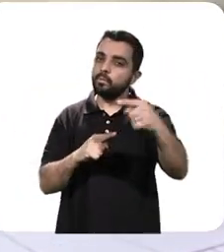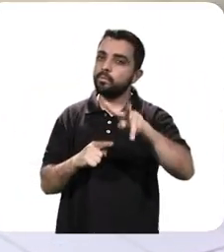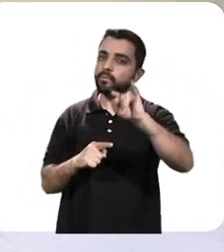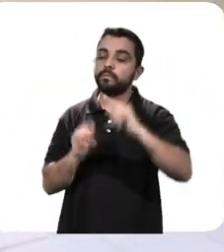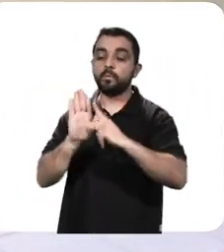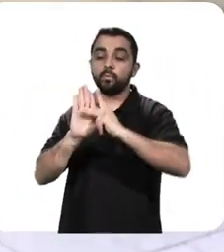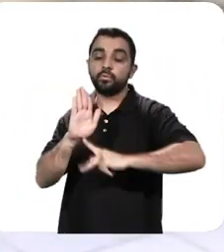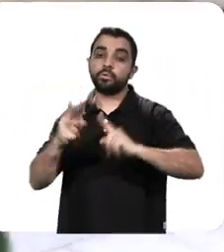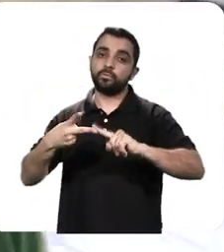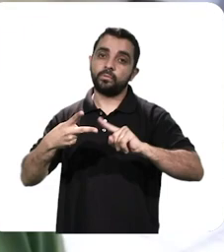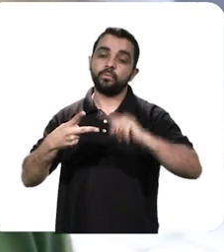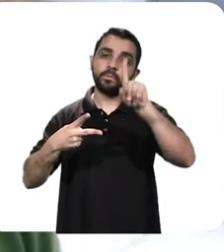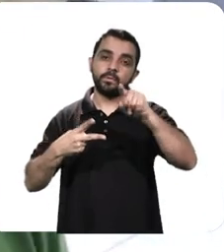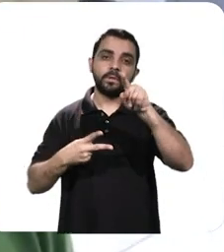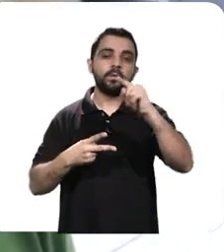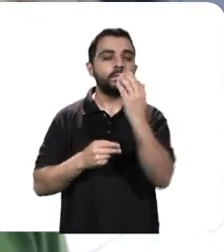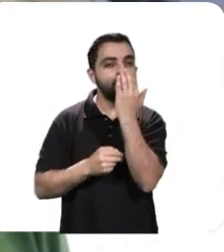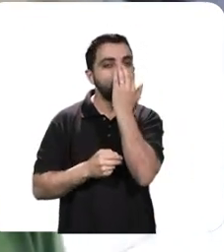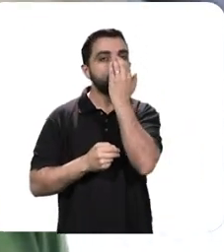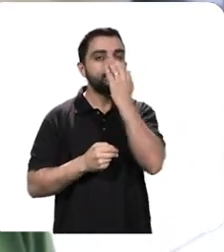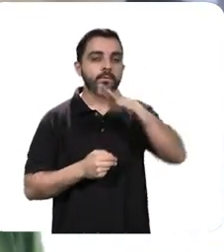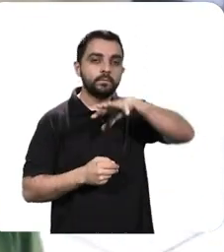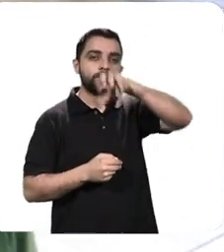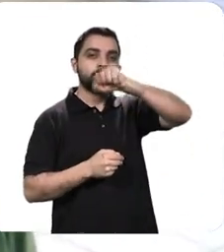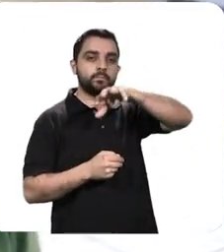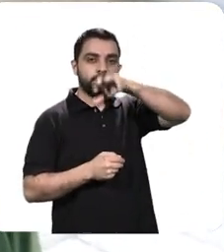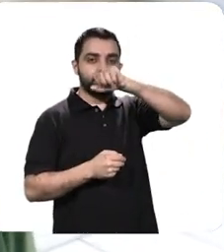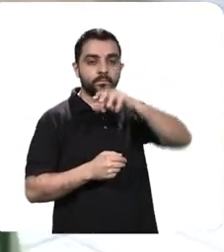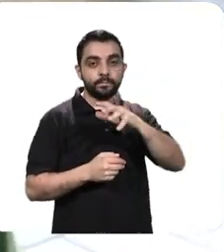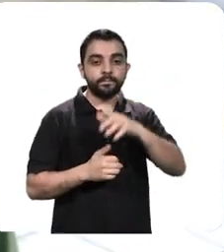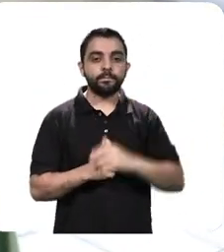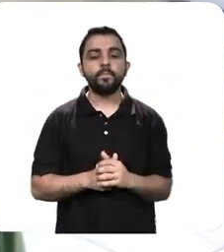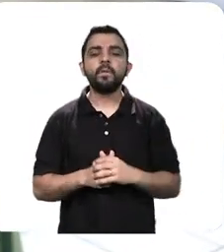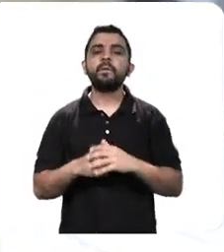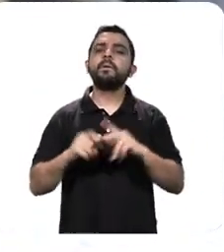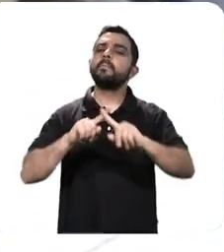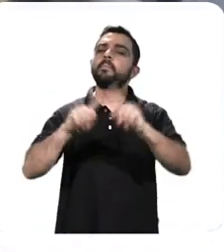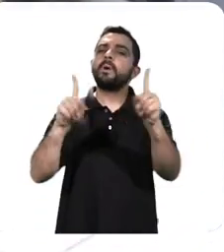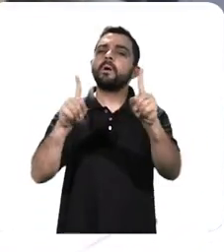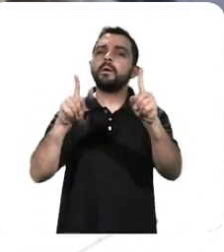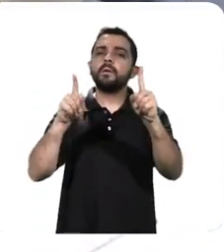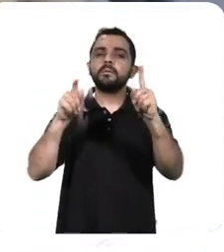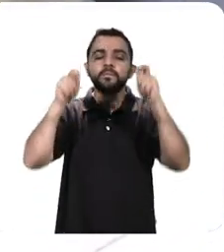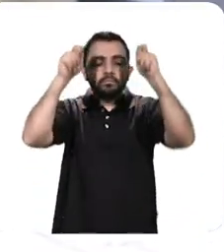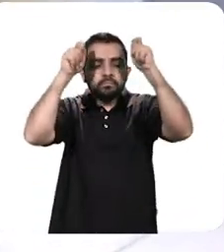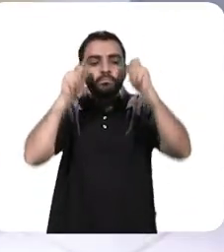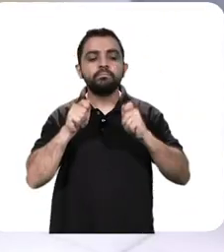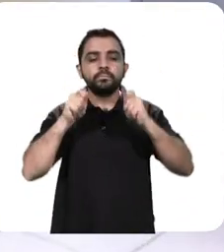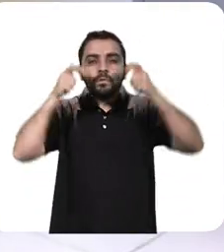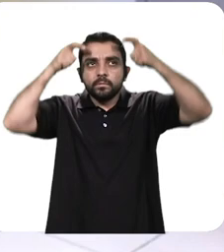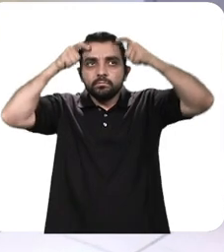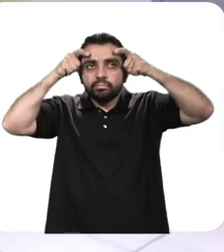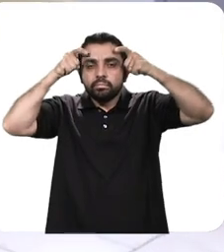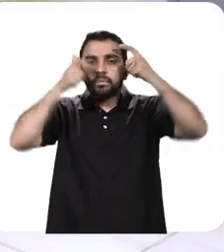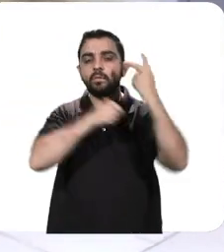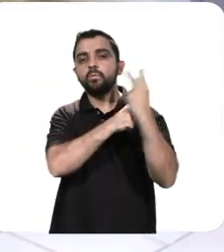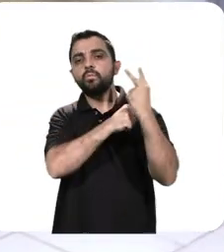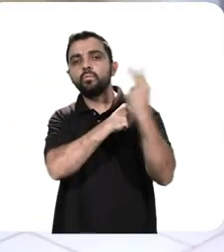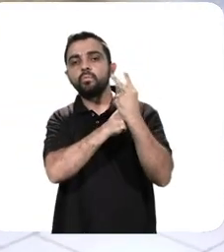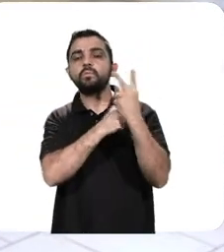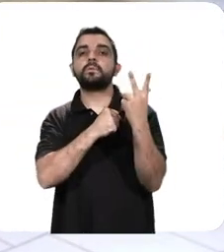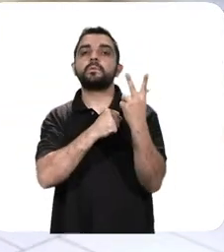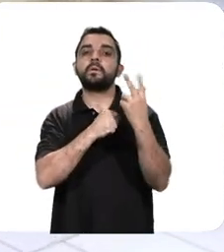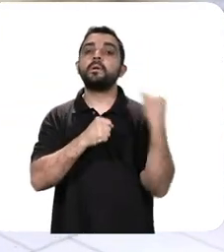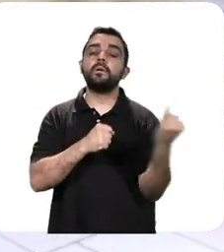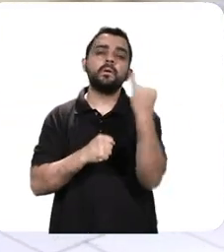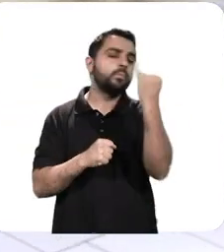projeto dos respiradores. Bom, por que essa máscara é extremamente importante nessa primeira